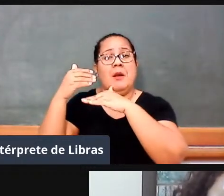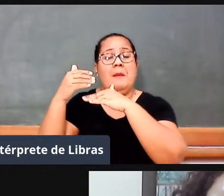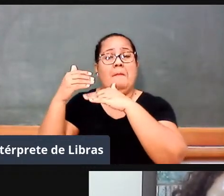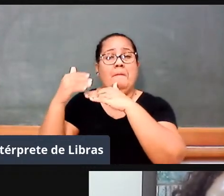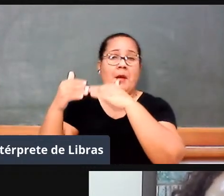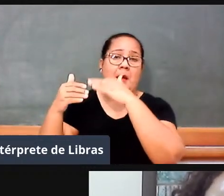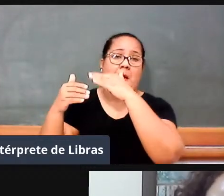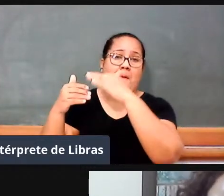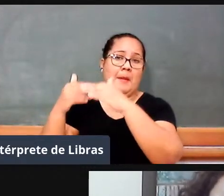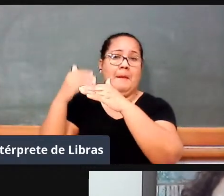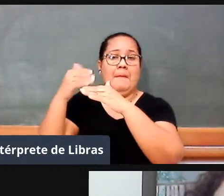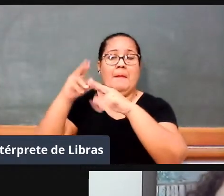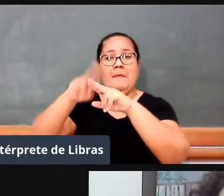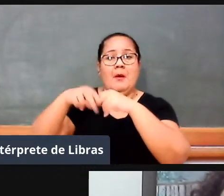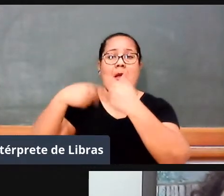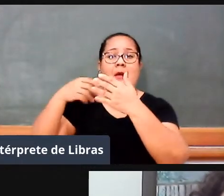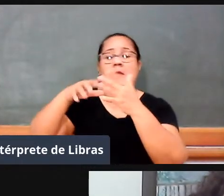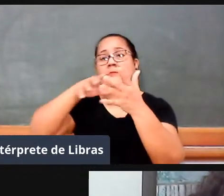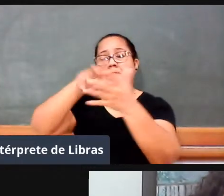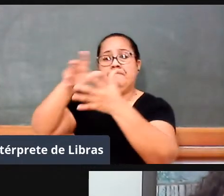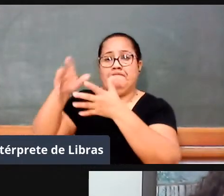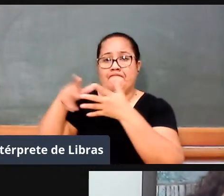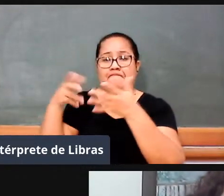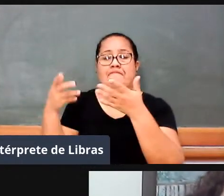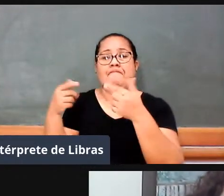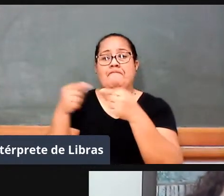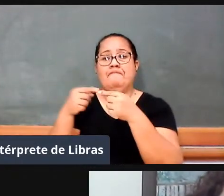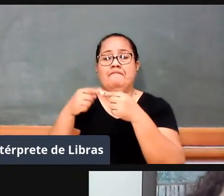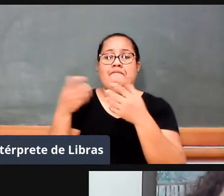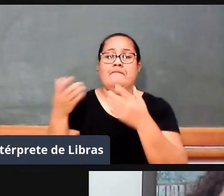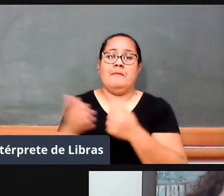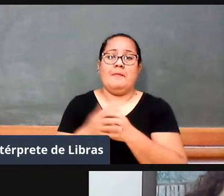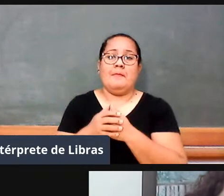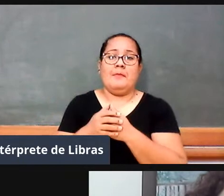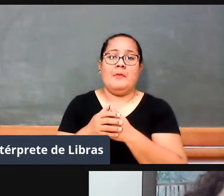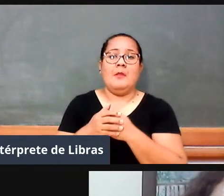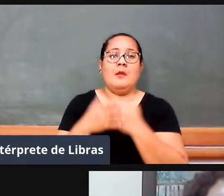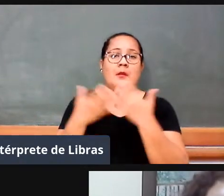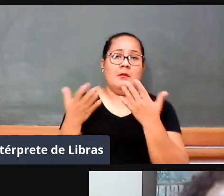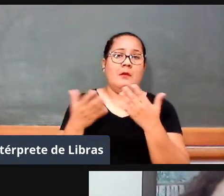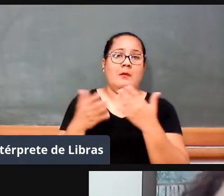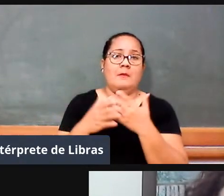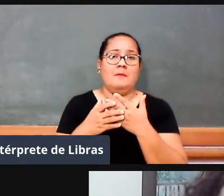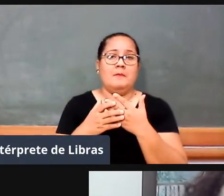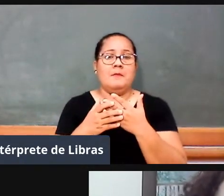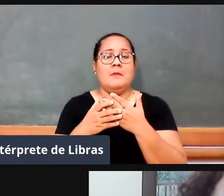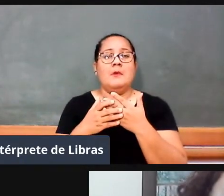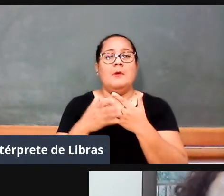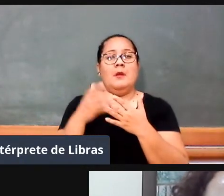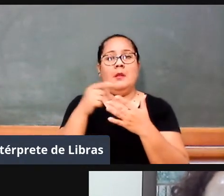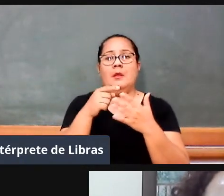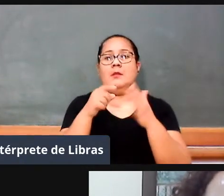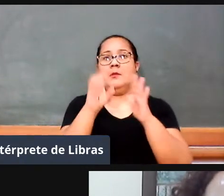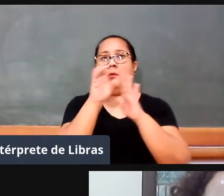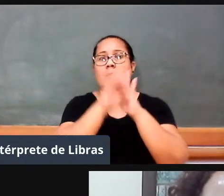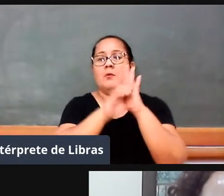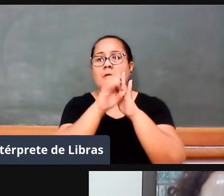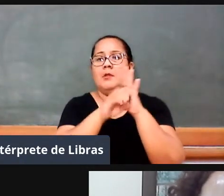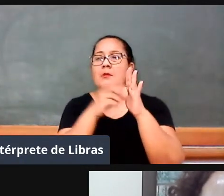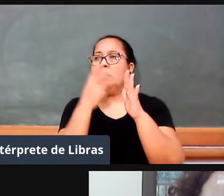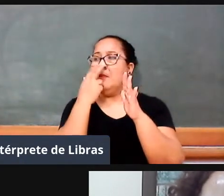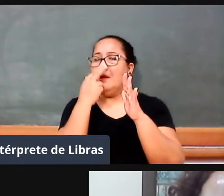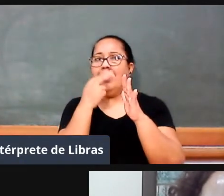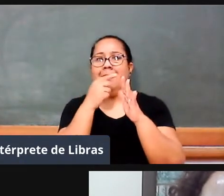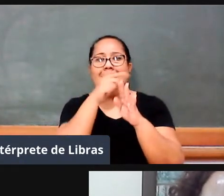da globalização econômica e tal, né, então, isso leva aos currículos ficarem muito parecidos,